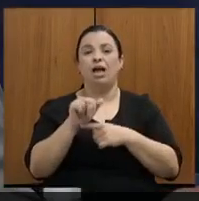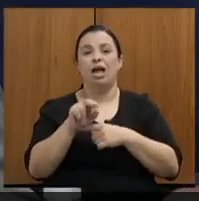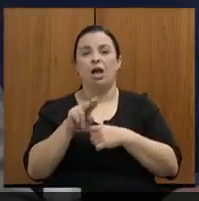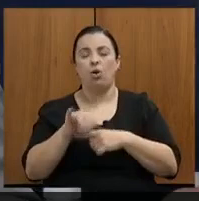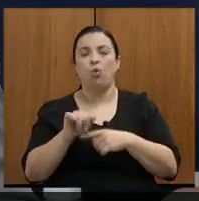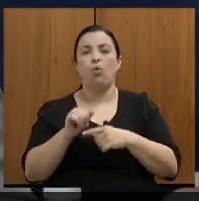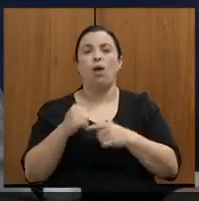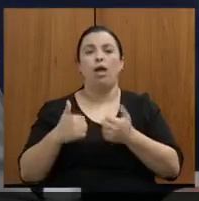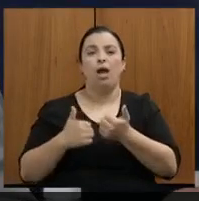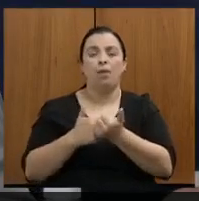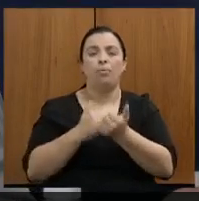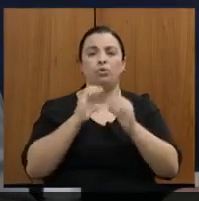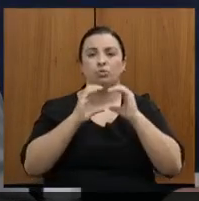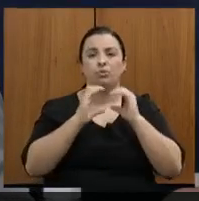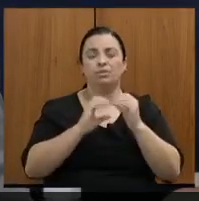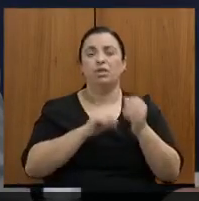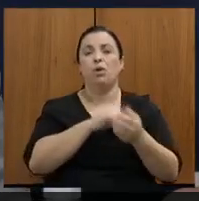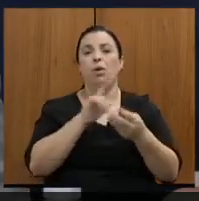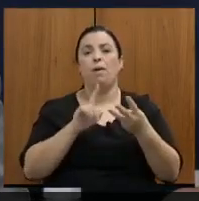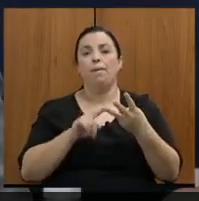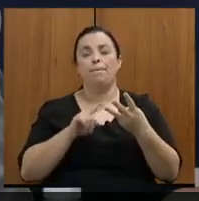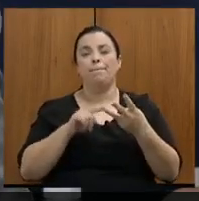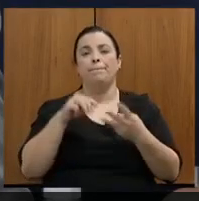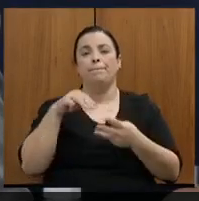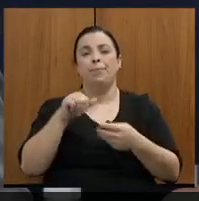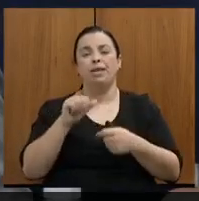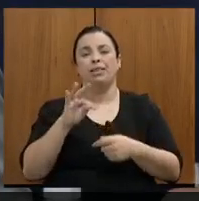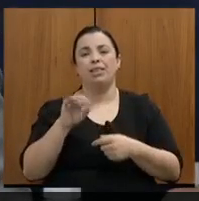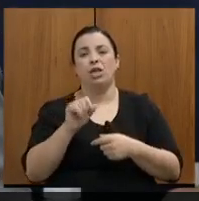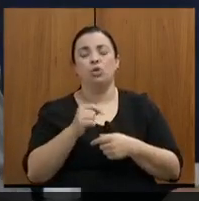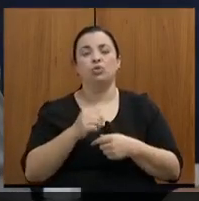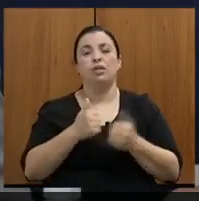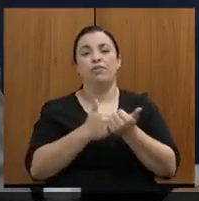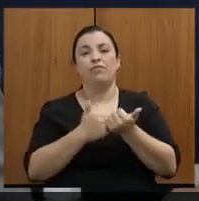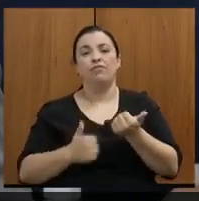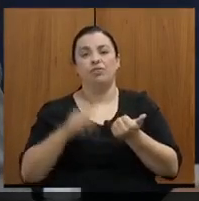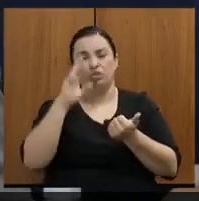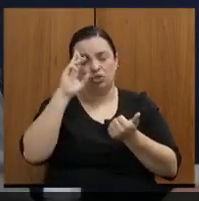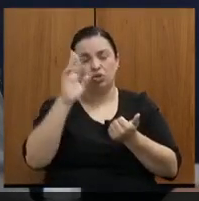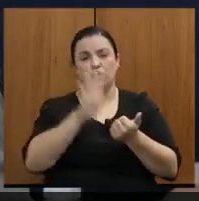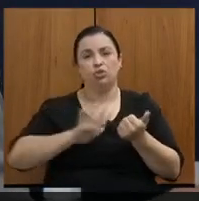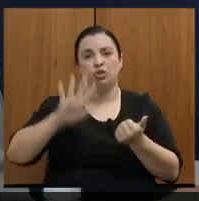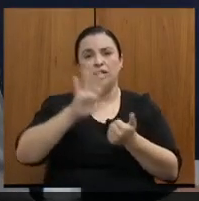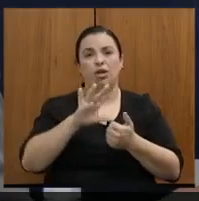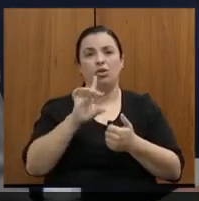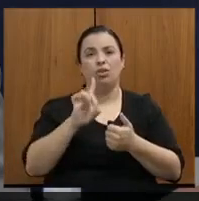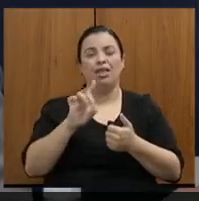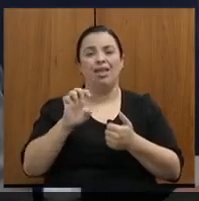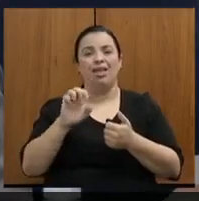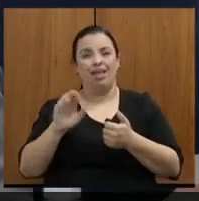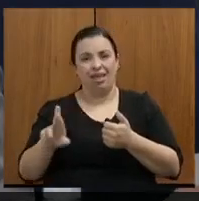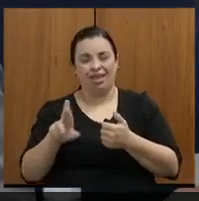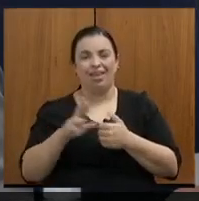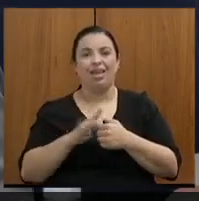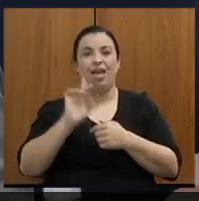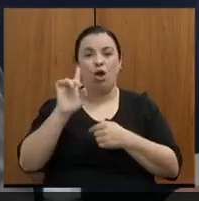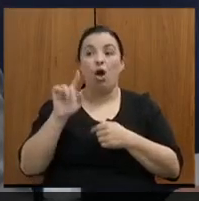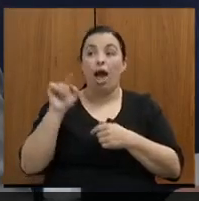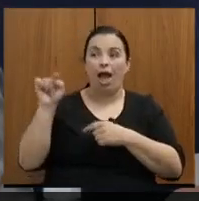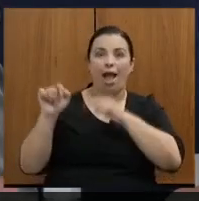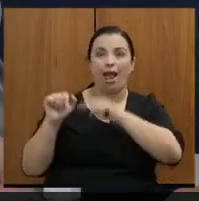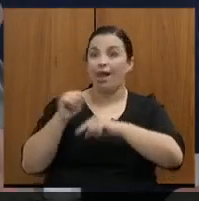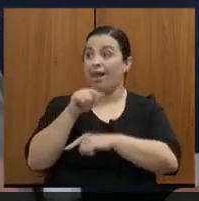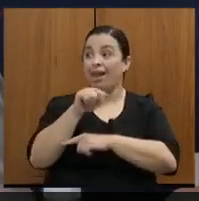comunicação, Matheus Guimarães Novaes, vice-diretor-geral do DR. É ele, viu, Virgílio? Depois nós pegamos o